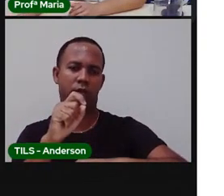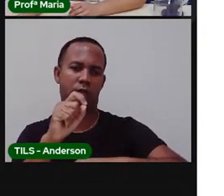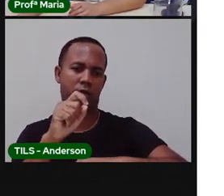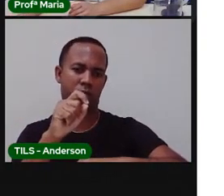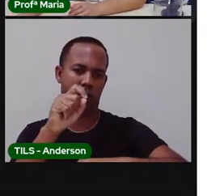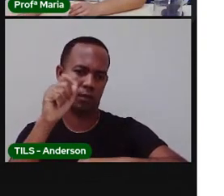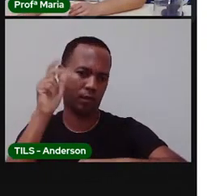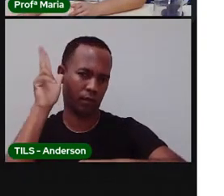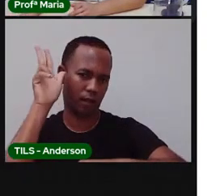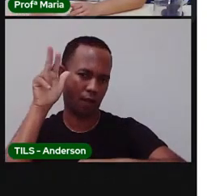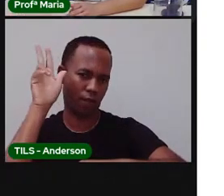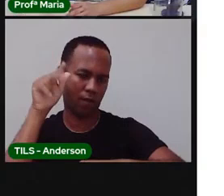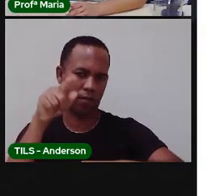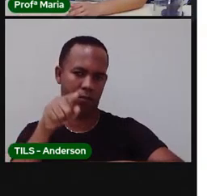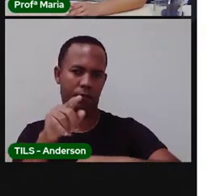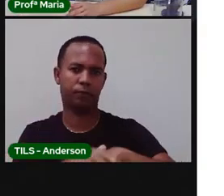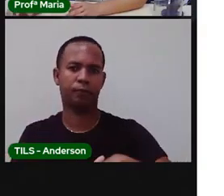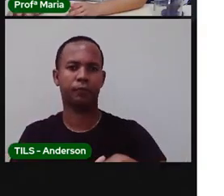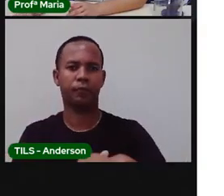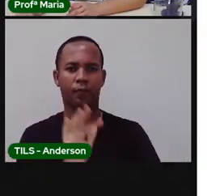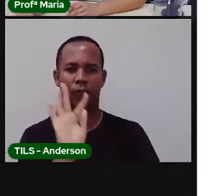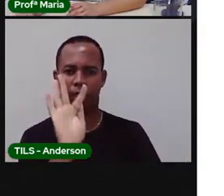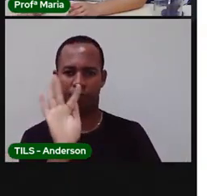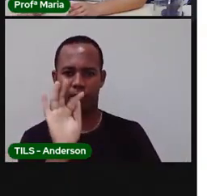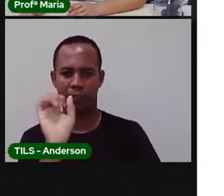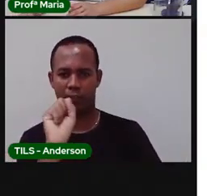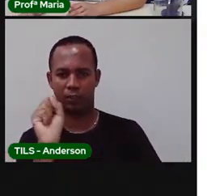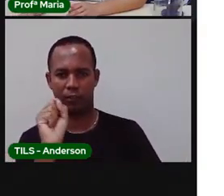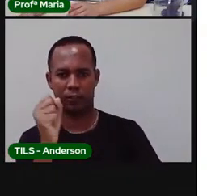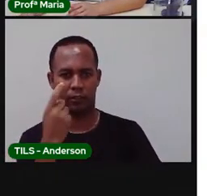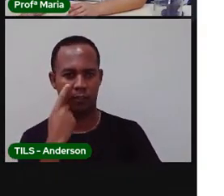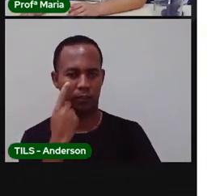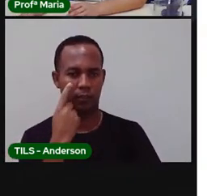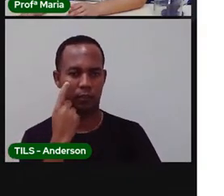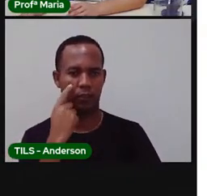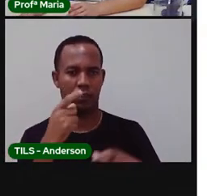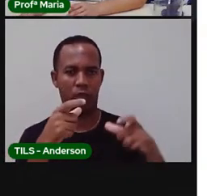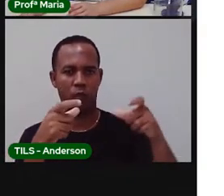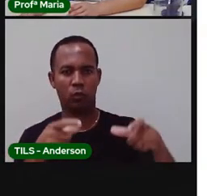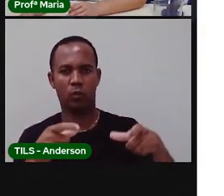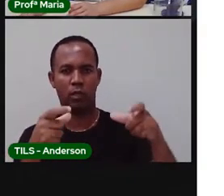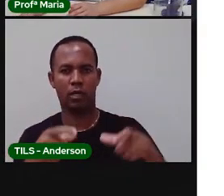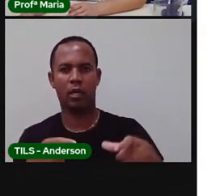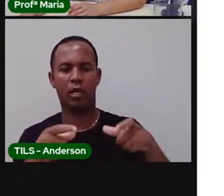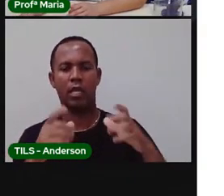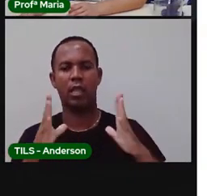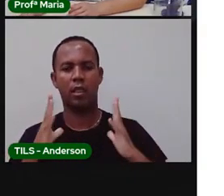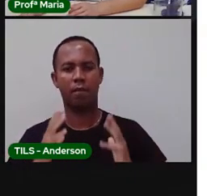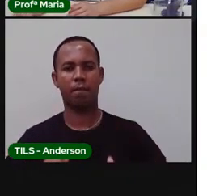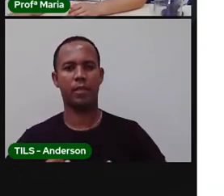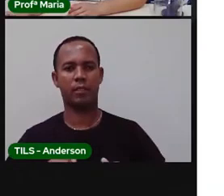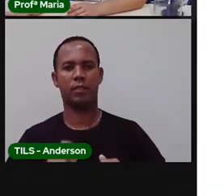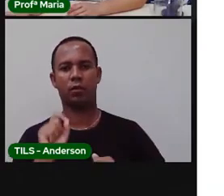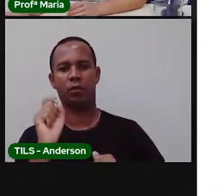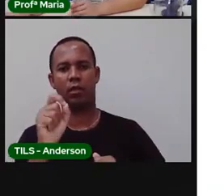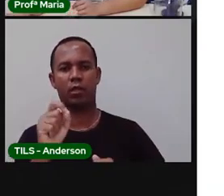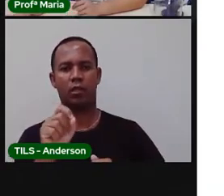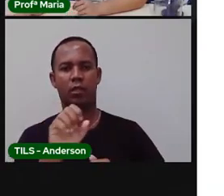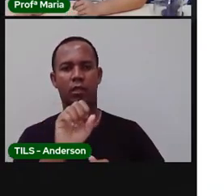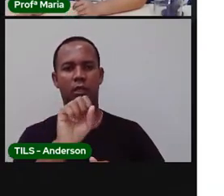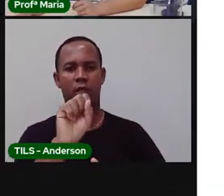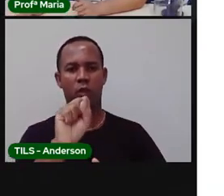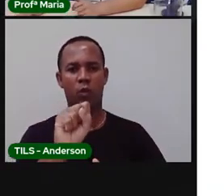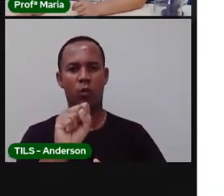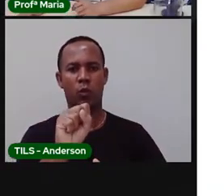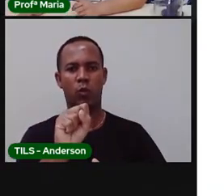mesmo. Bom, em Feira de Santana, podemos encontrar a estação de tratamento de esgoto Subaé, situada num